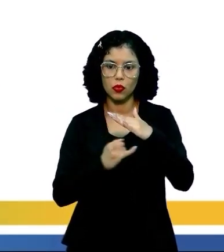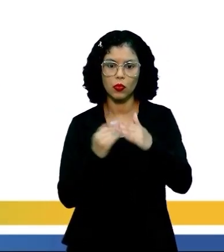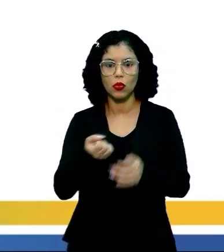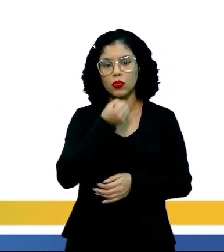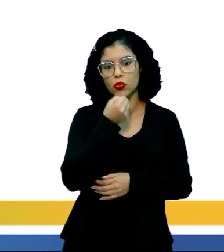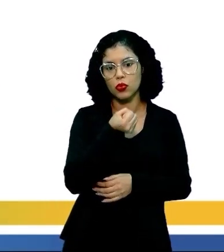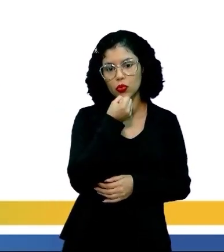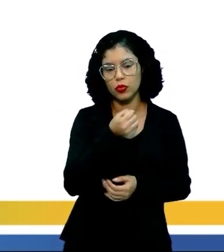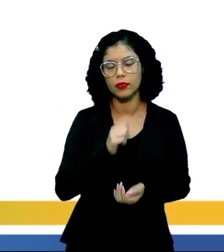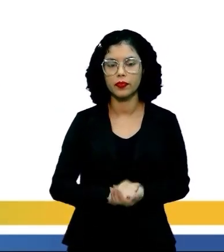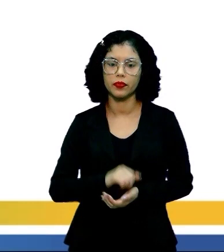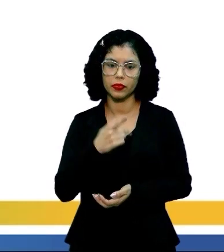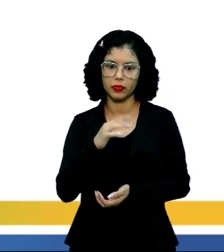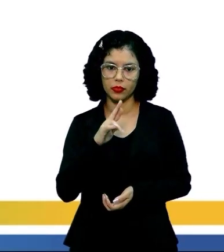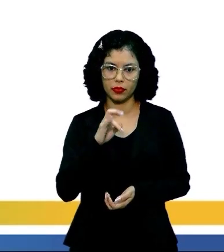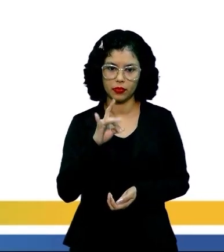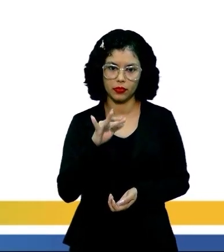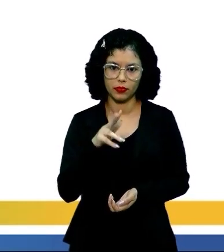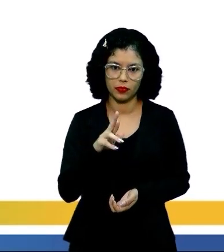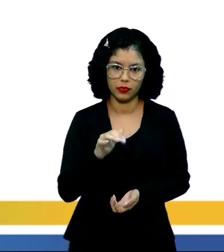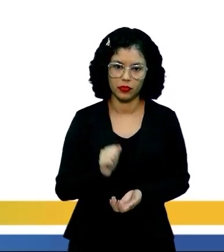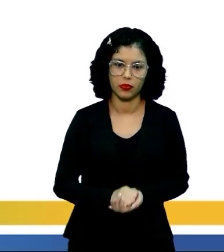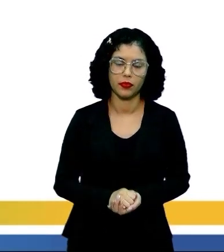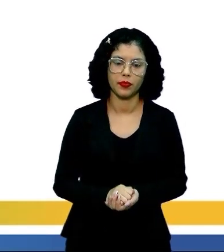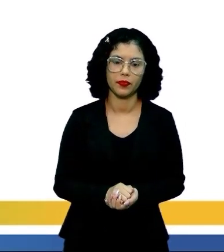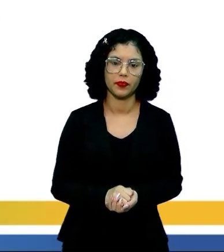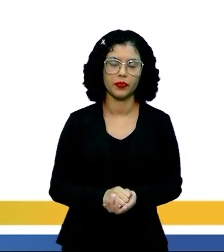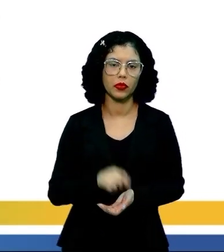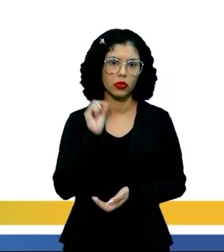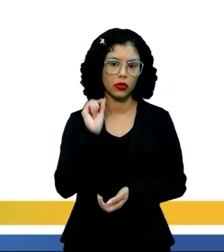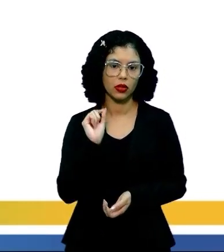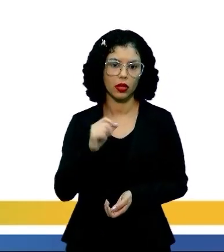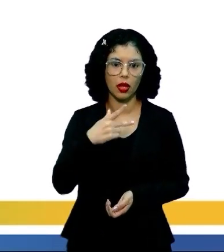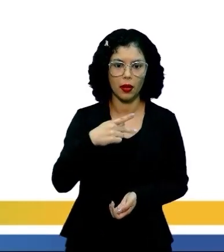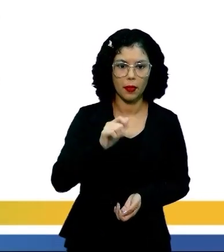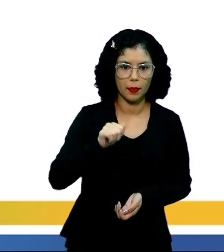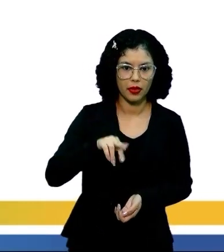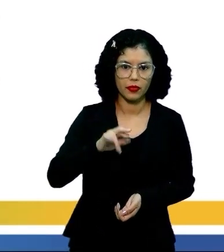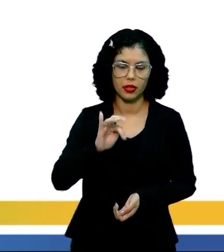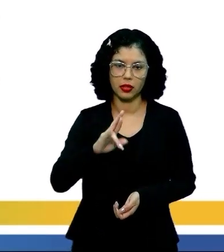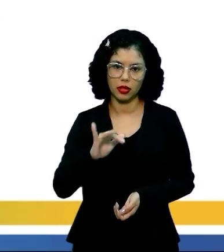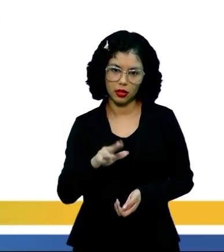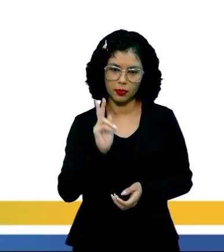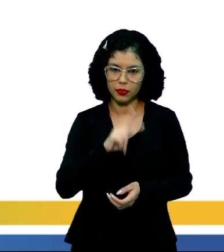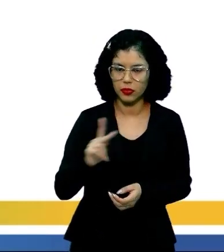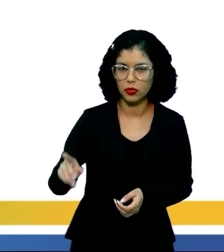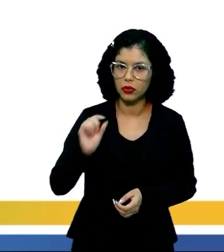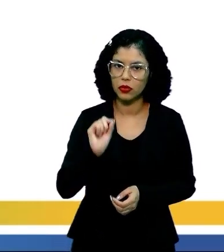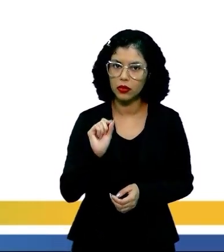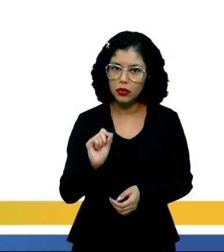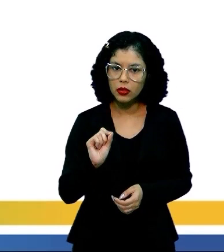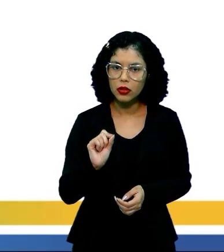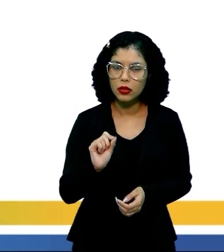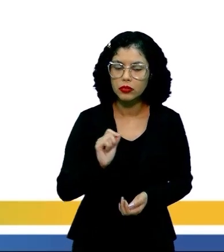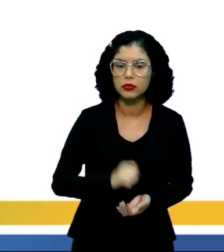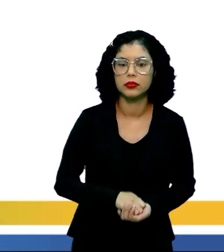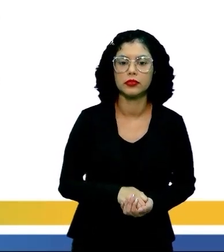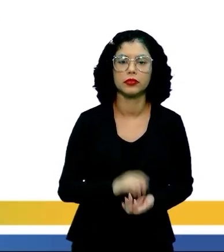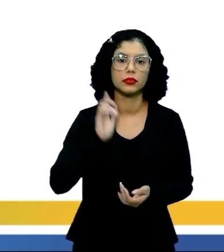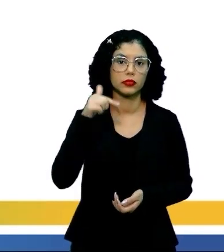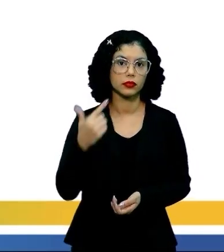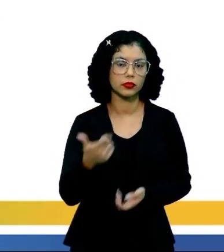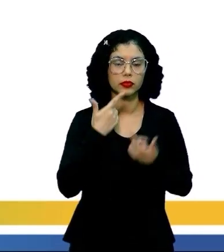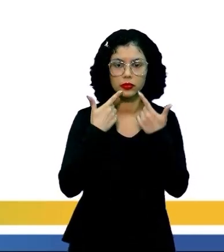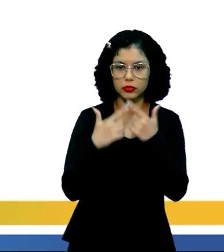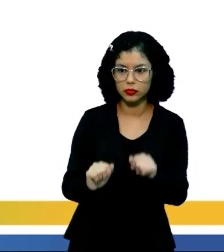jornalística, panfletária. O que é panfletária, professor? Panfletária é